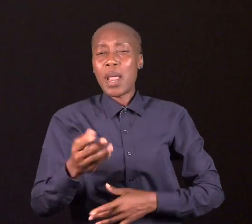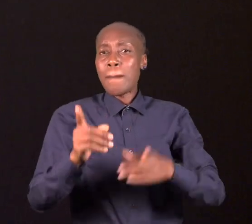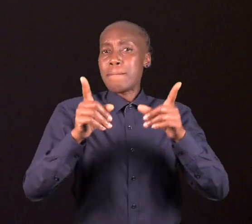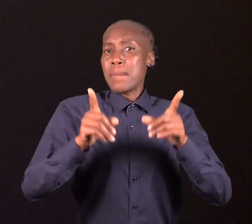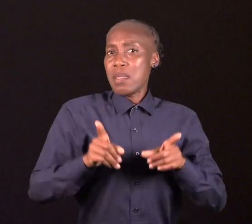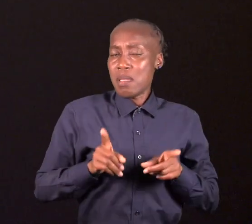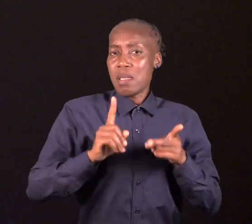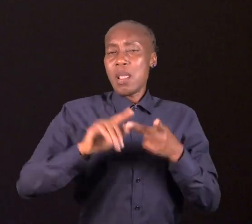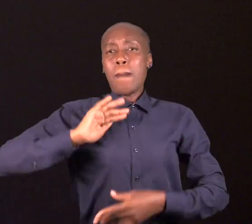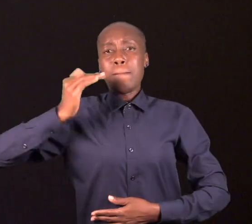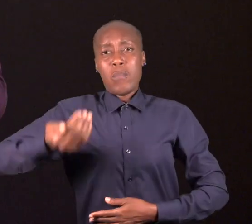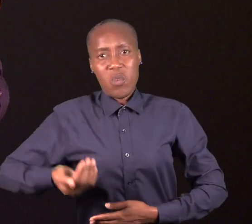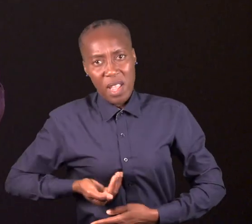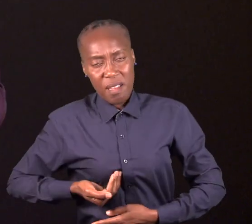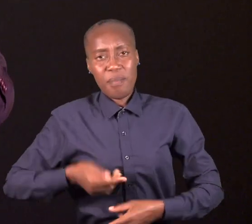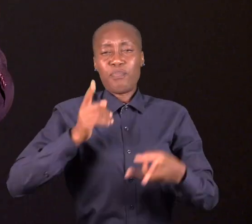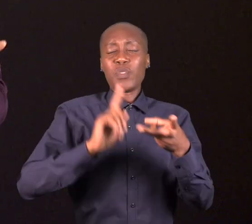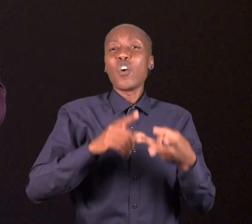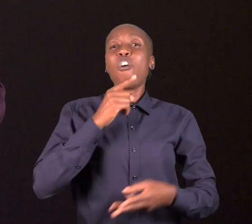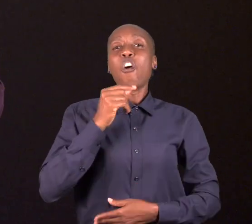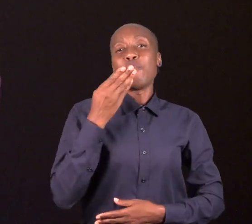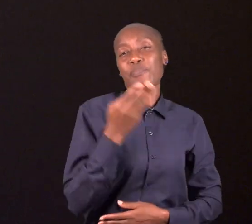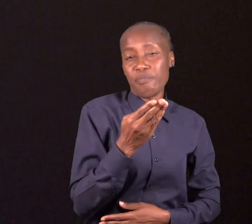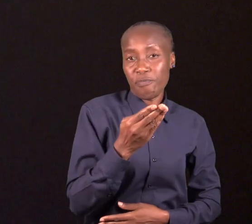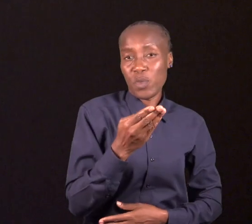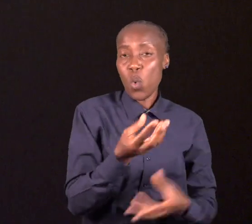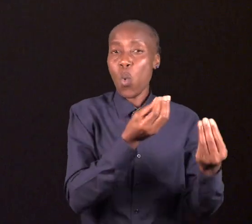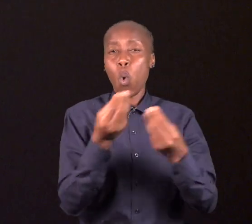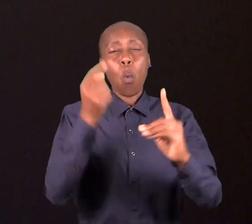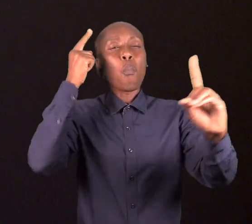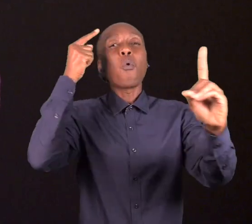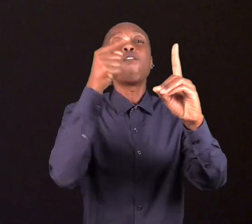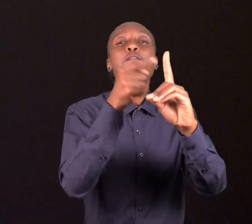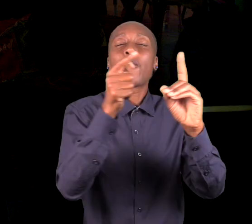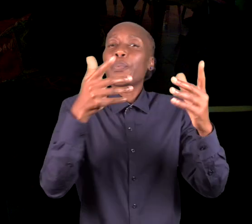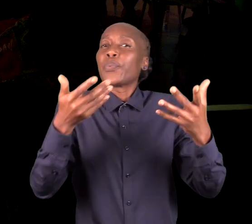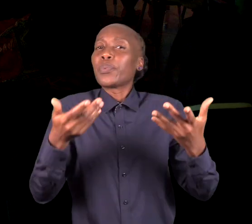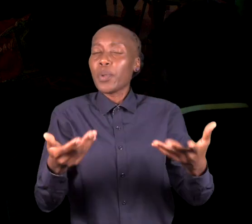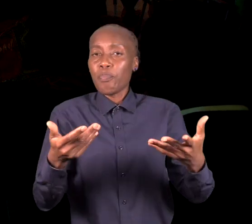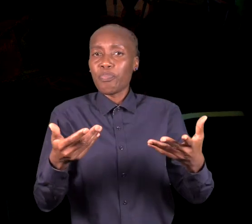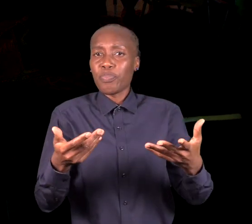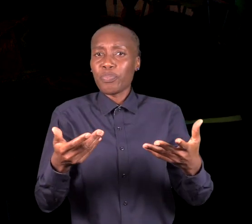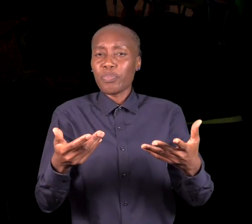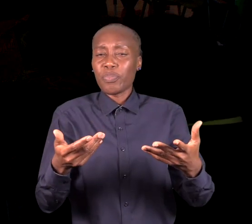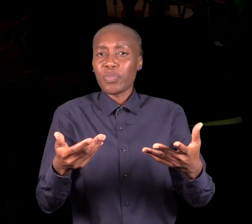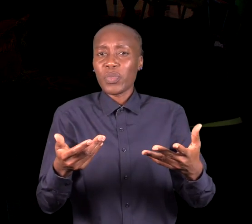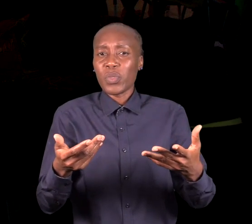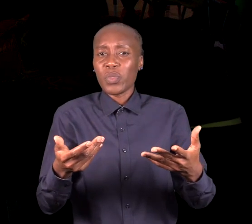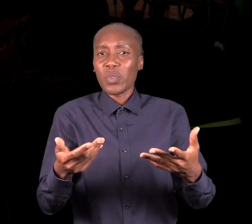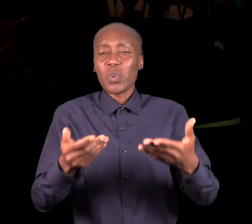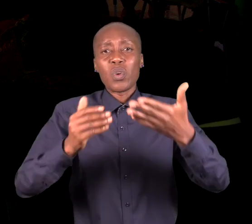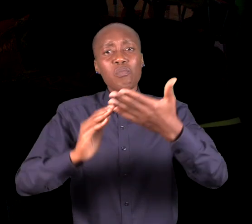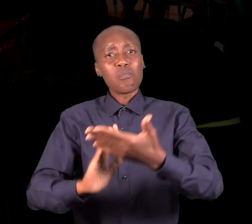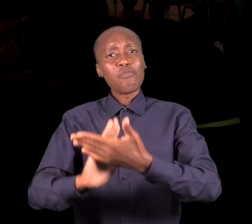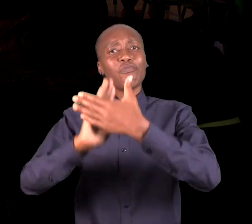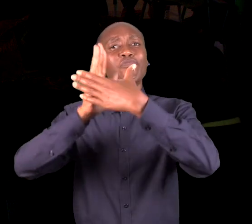e mulheres através do engajamento masculino que o enfoca o de rapazes. Um dos avanços